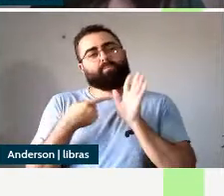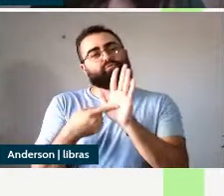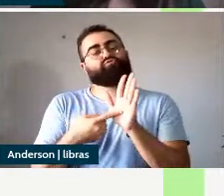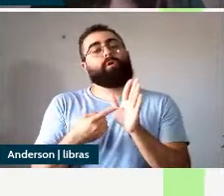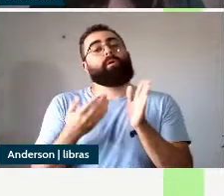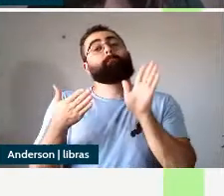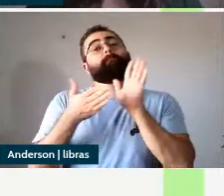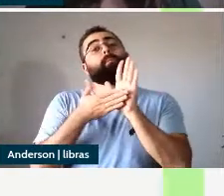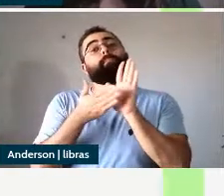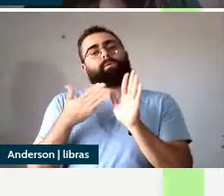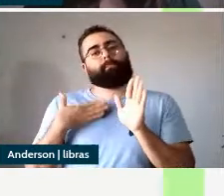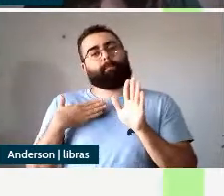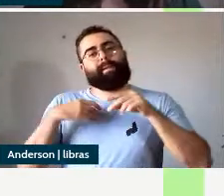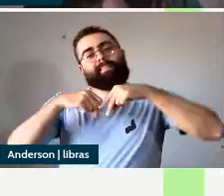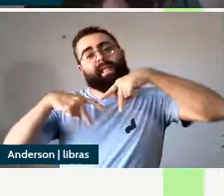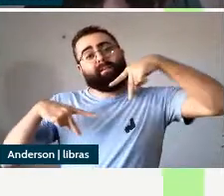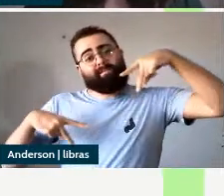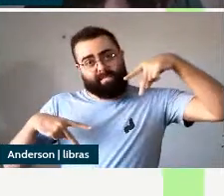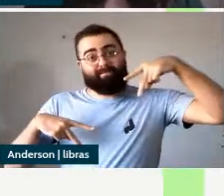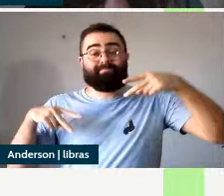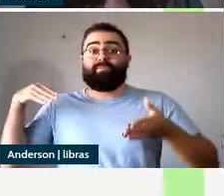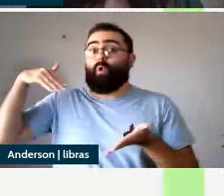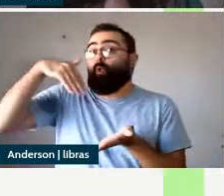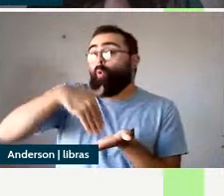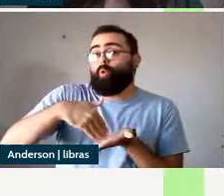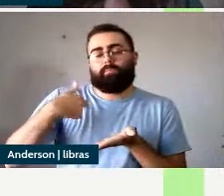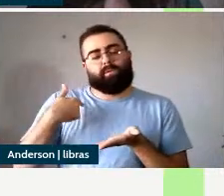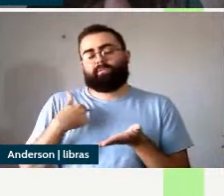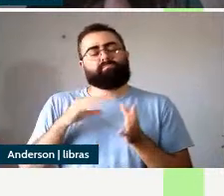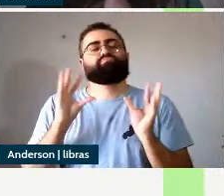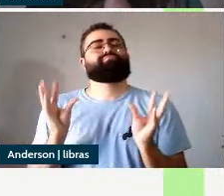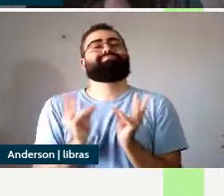fim vou apresentar algumas considerações finais